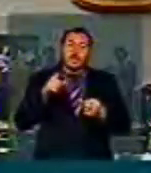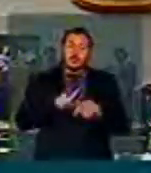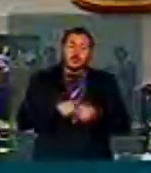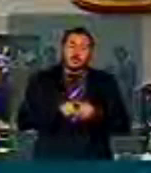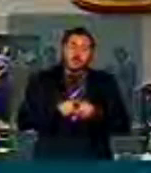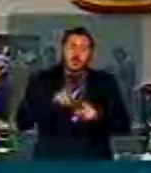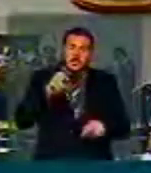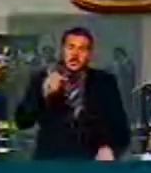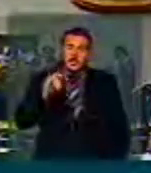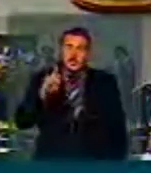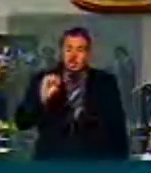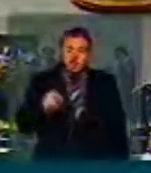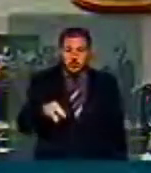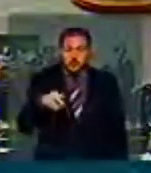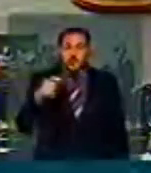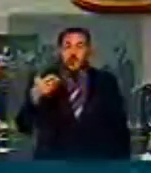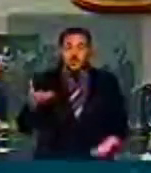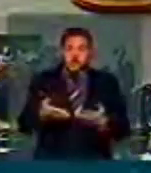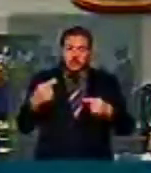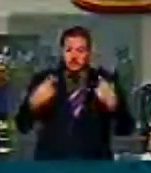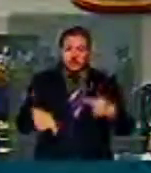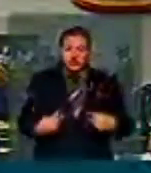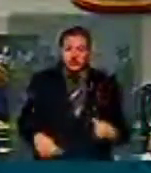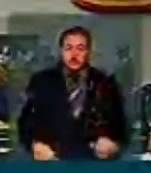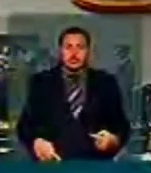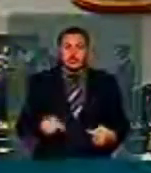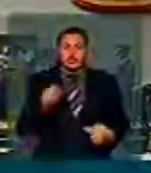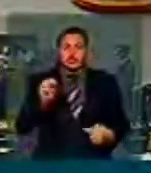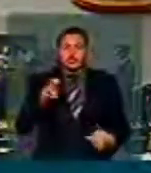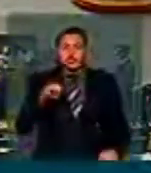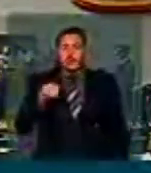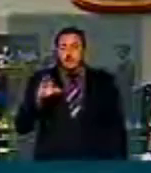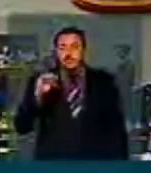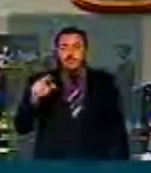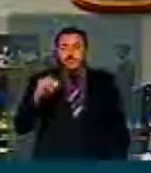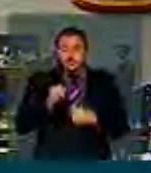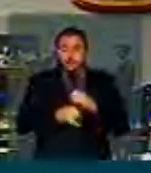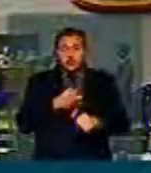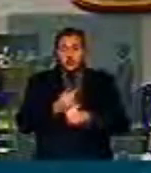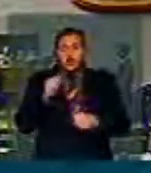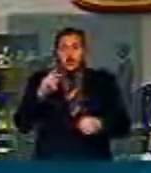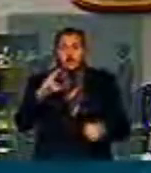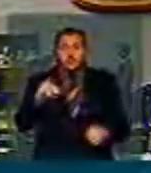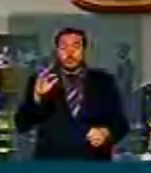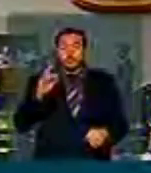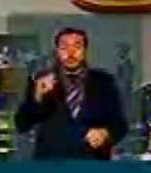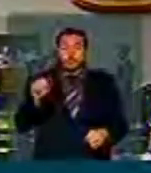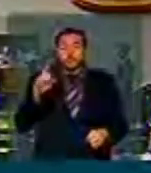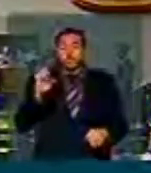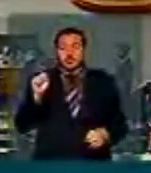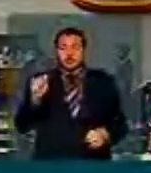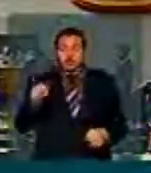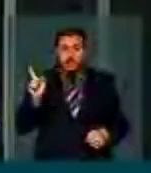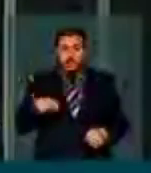altera a rotulagem de transgênitos. Agora os deputados passam, então, a apreciação do marco civil da internet. E o deputado Arnaldo Faria de Sá já apresentou um requerimento para